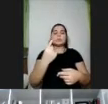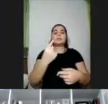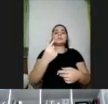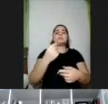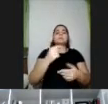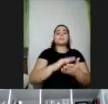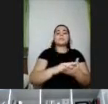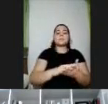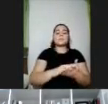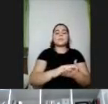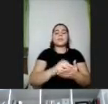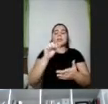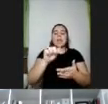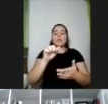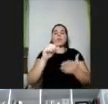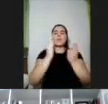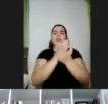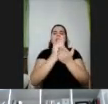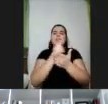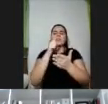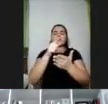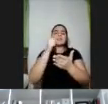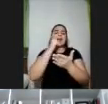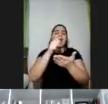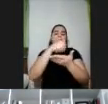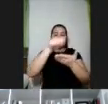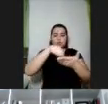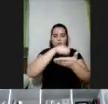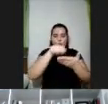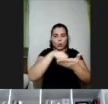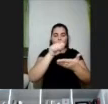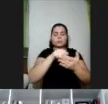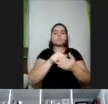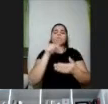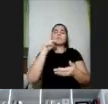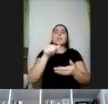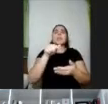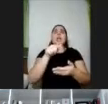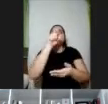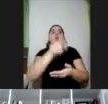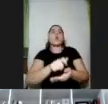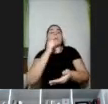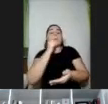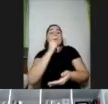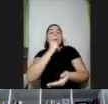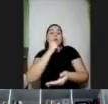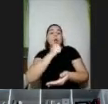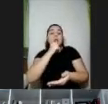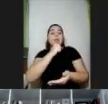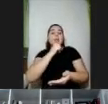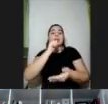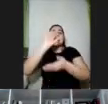esse livretozinho dela com esse mesmo título. Ela, como uma mulher de origem africana,